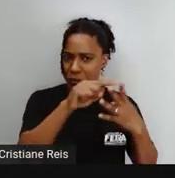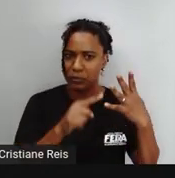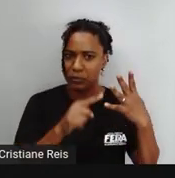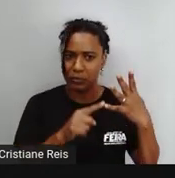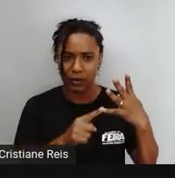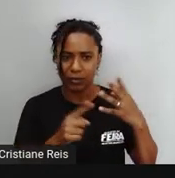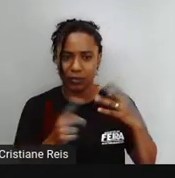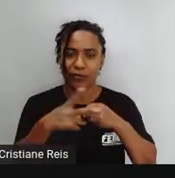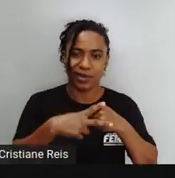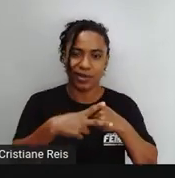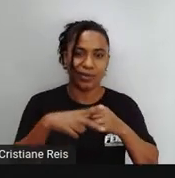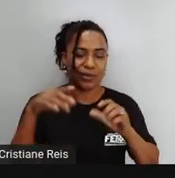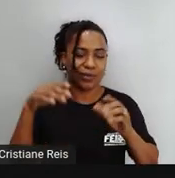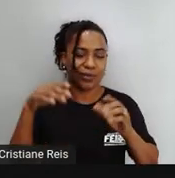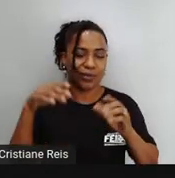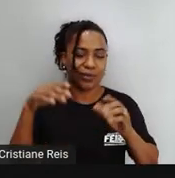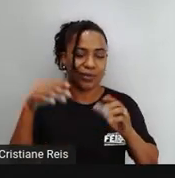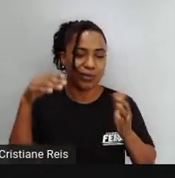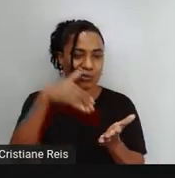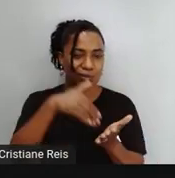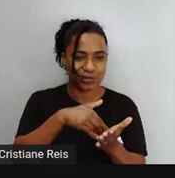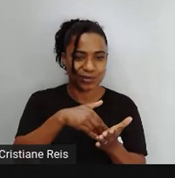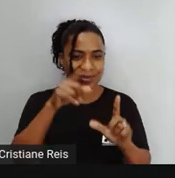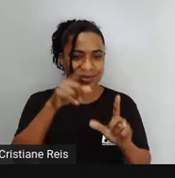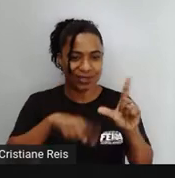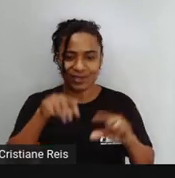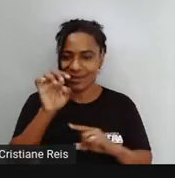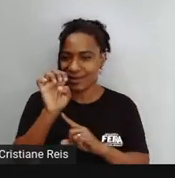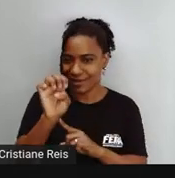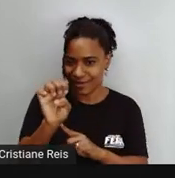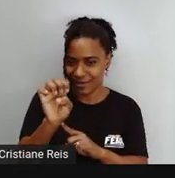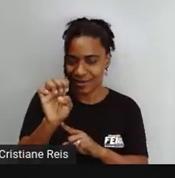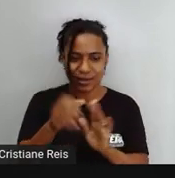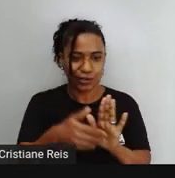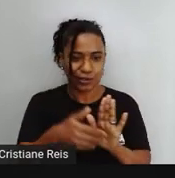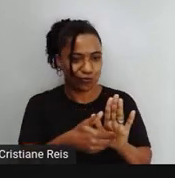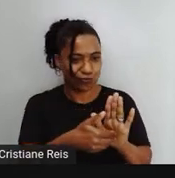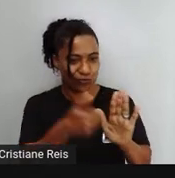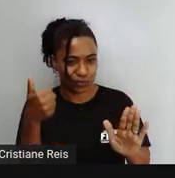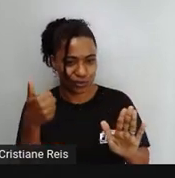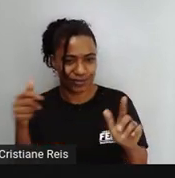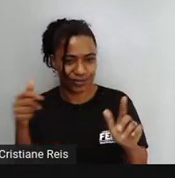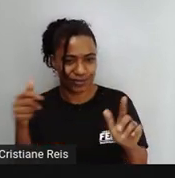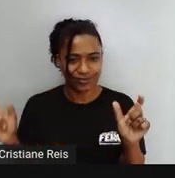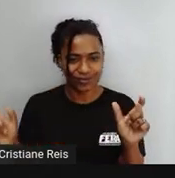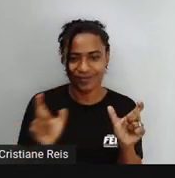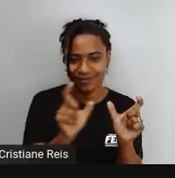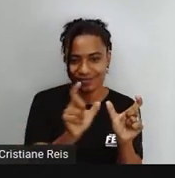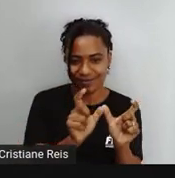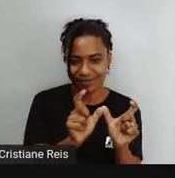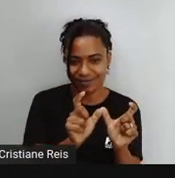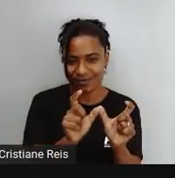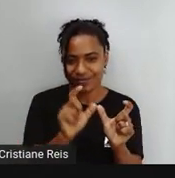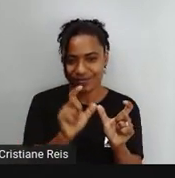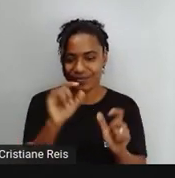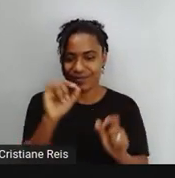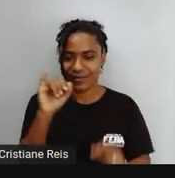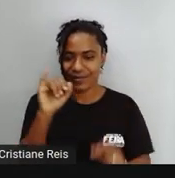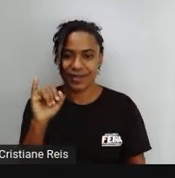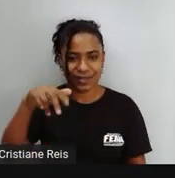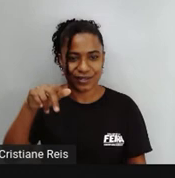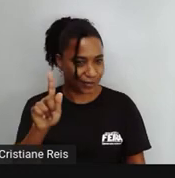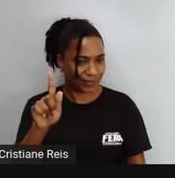letra E Por isso devemos Retirar a letra E Para acrescentar o ING Próxima regra